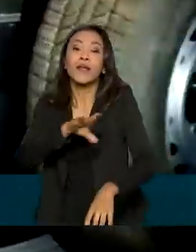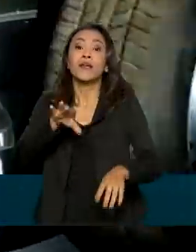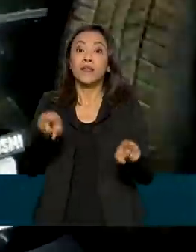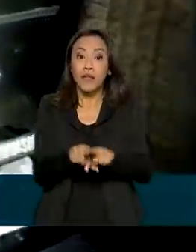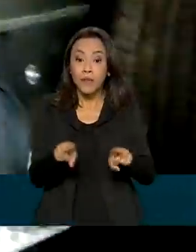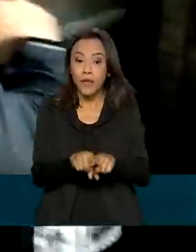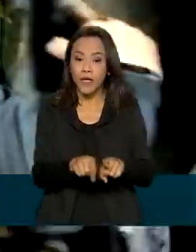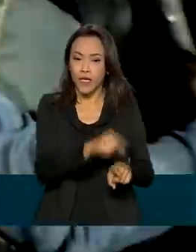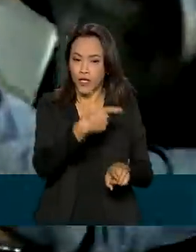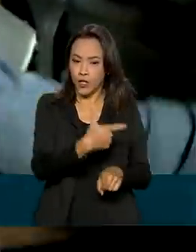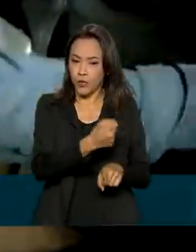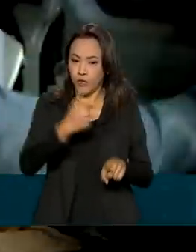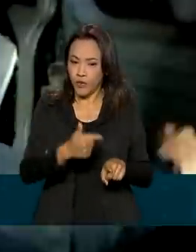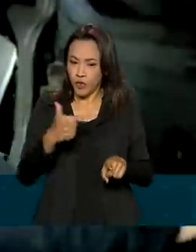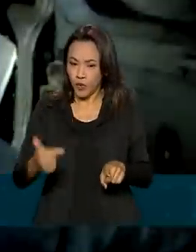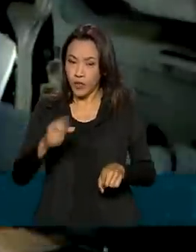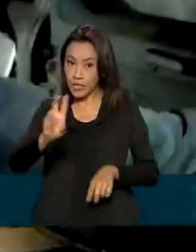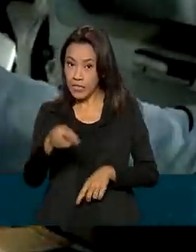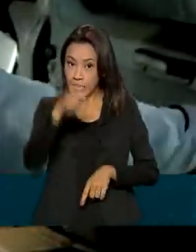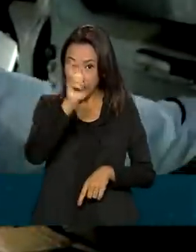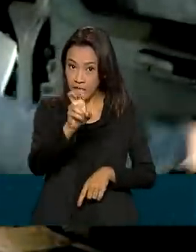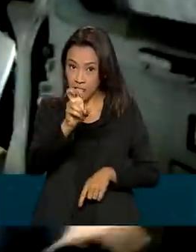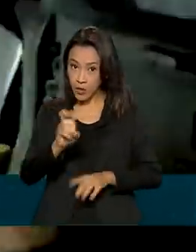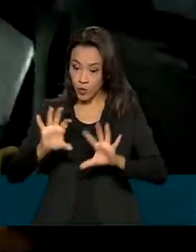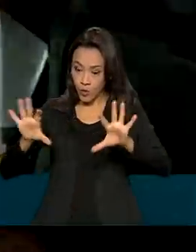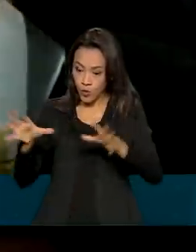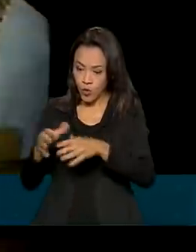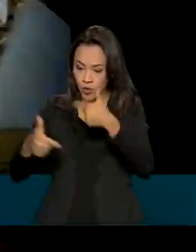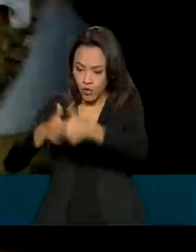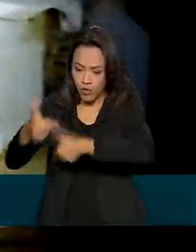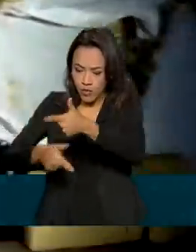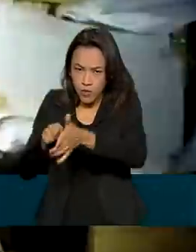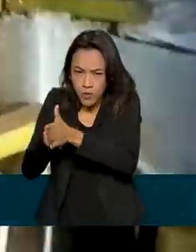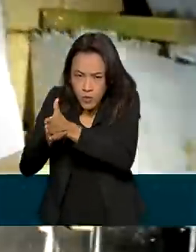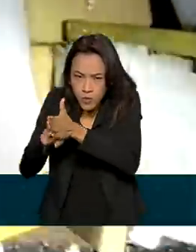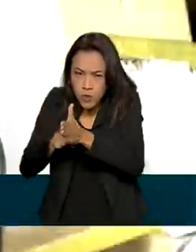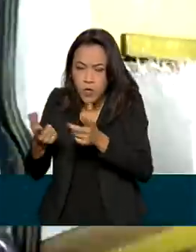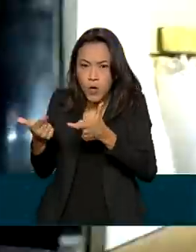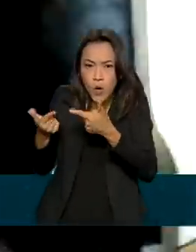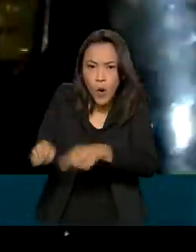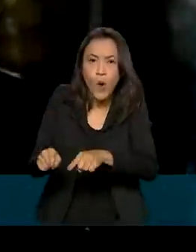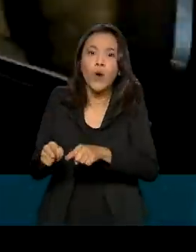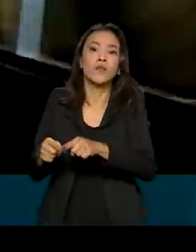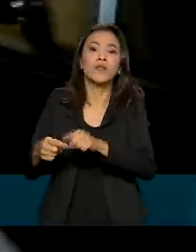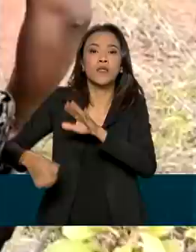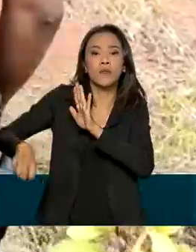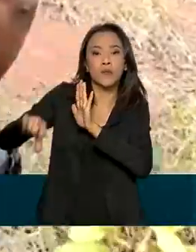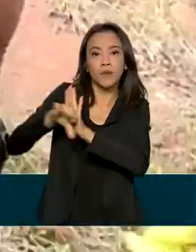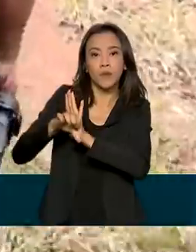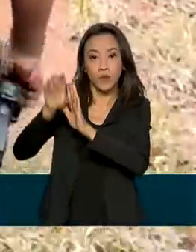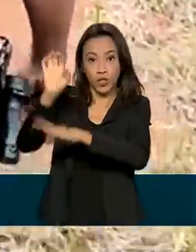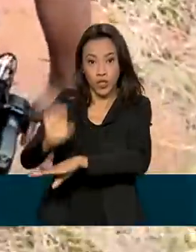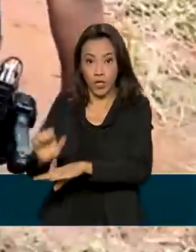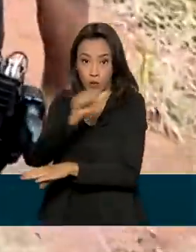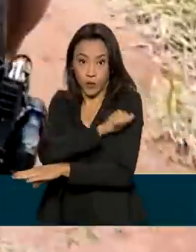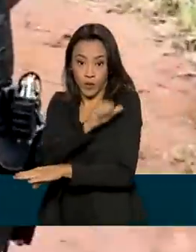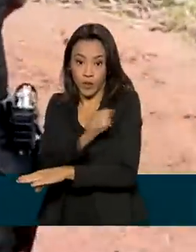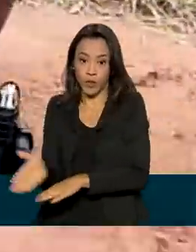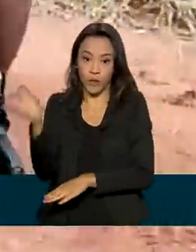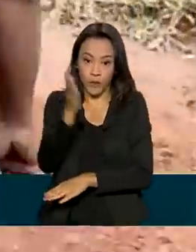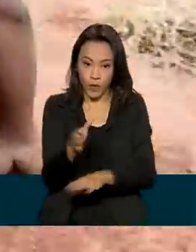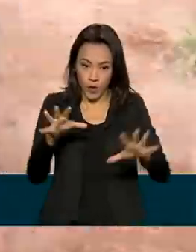serão cinco operações. Égide contra organizações criminosas no Rio de Janeiro, Rotas da